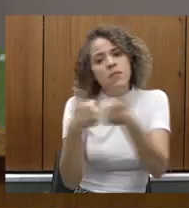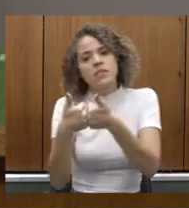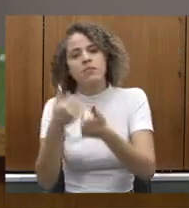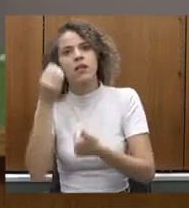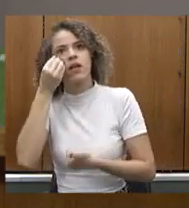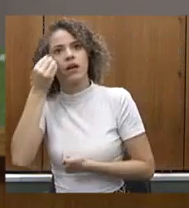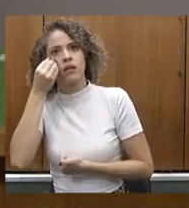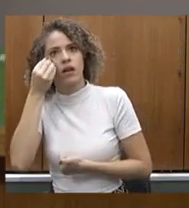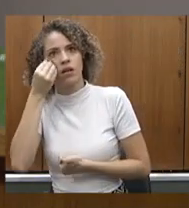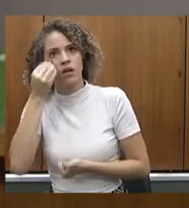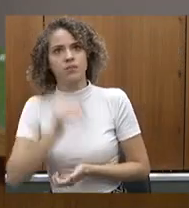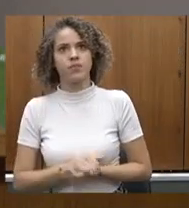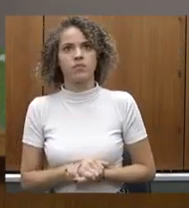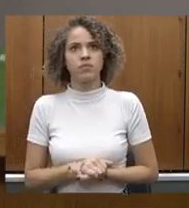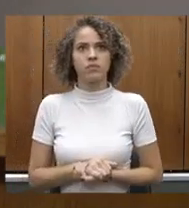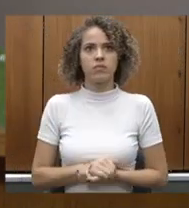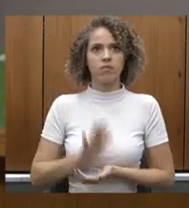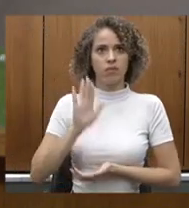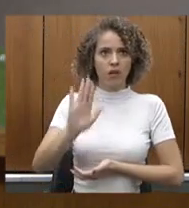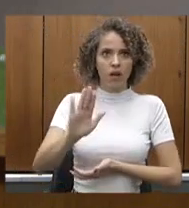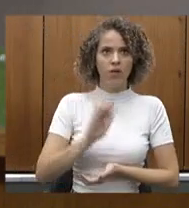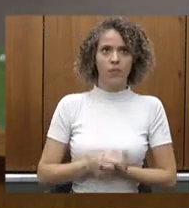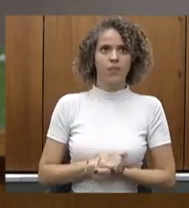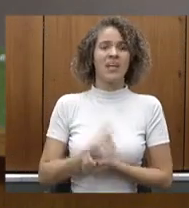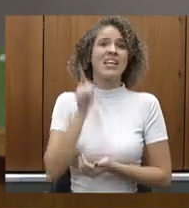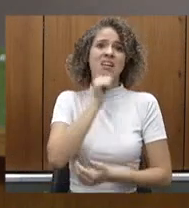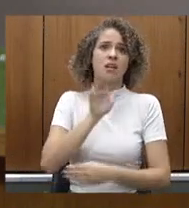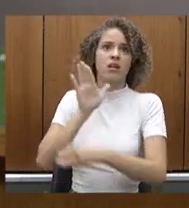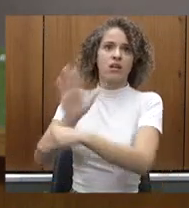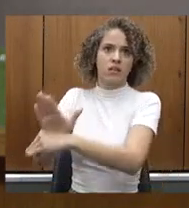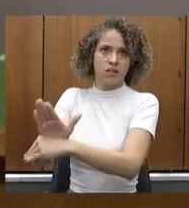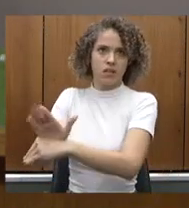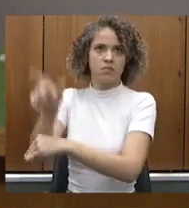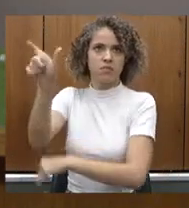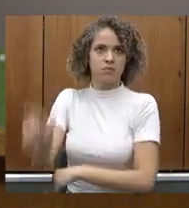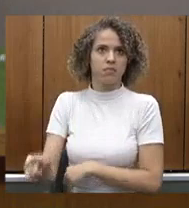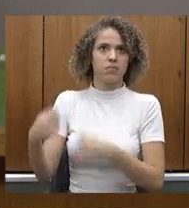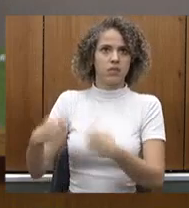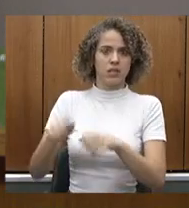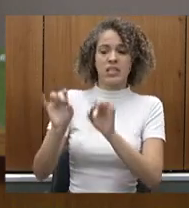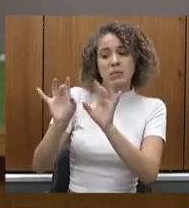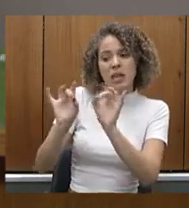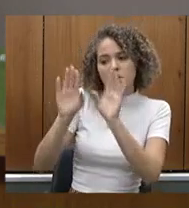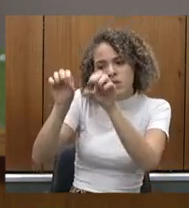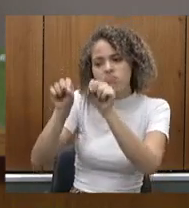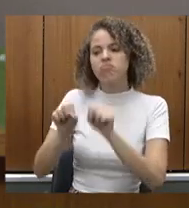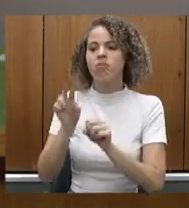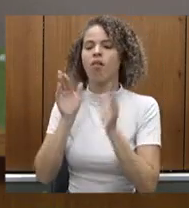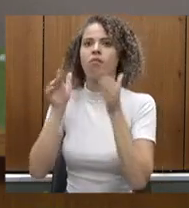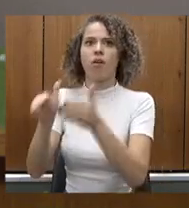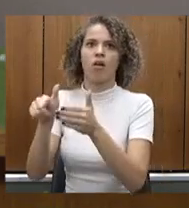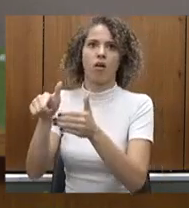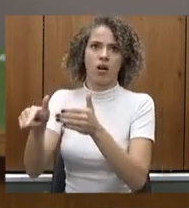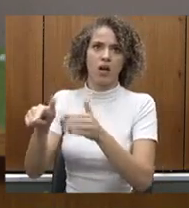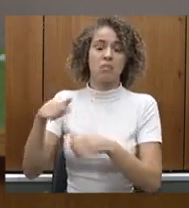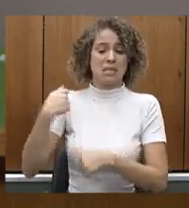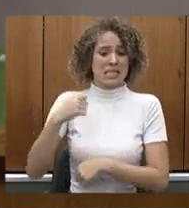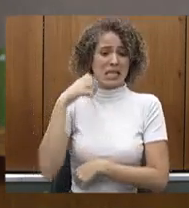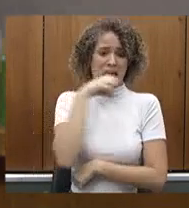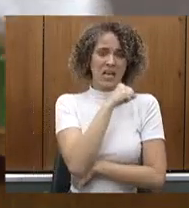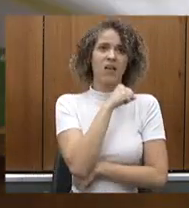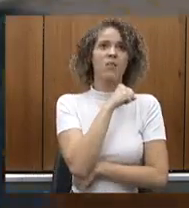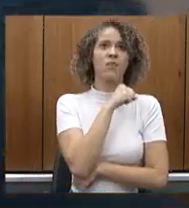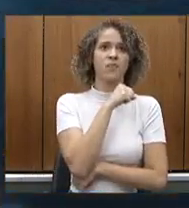tem que ser obviamente para ser sustentável e ter o especialista vai precisar migrar mas tem que ser mais raros